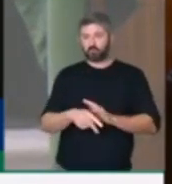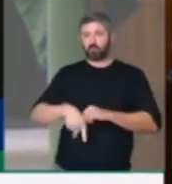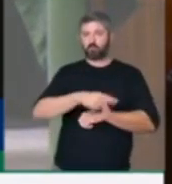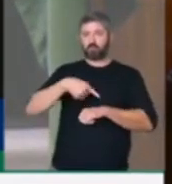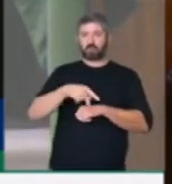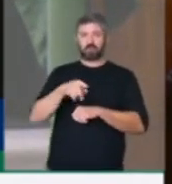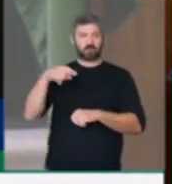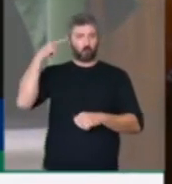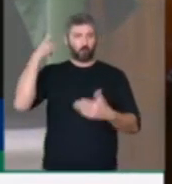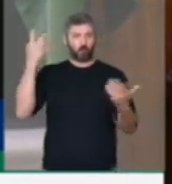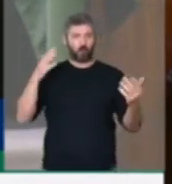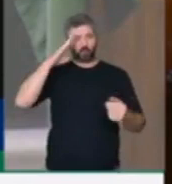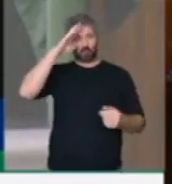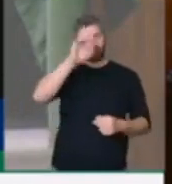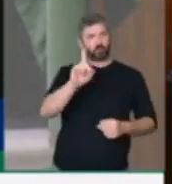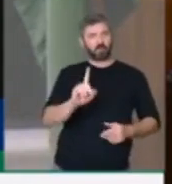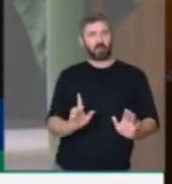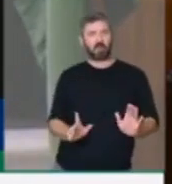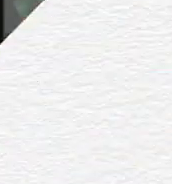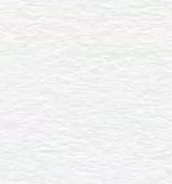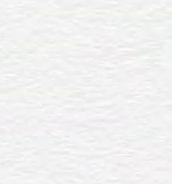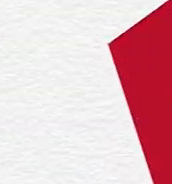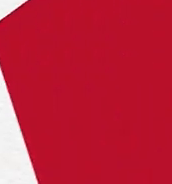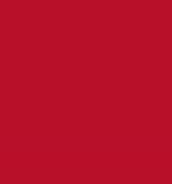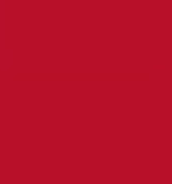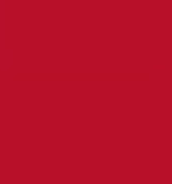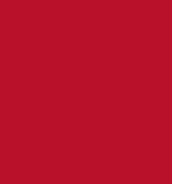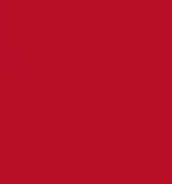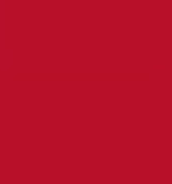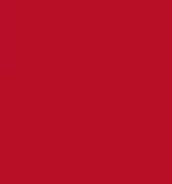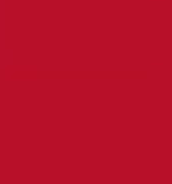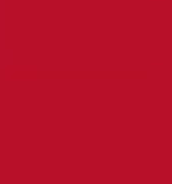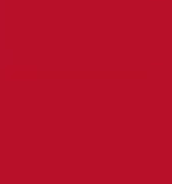loucura de Jair Messias Bolsonaro. Obrigada, presidente.